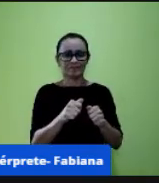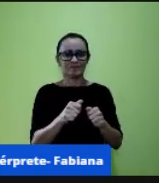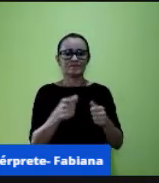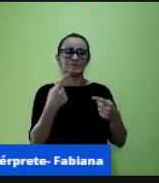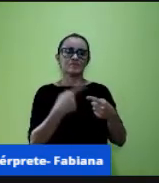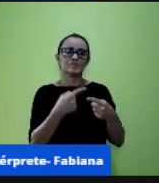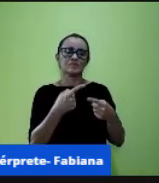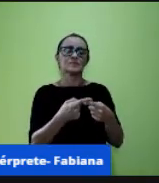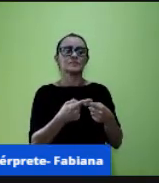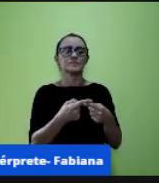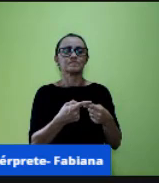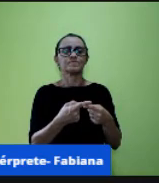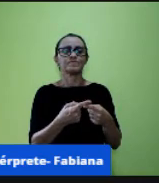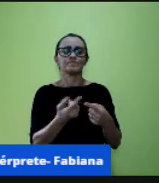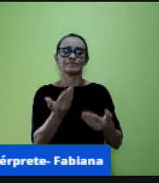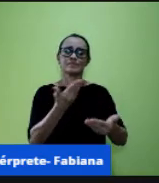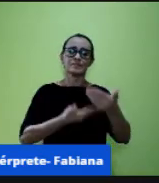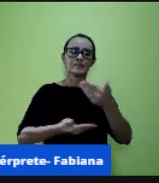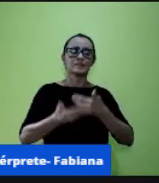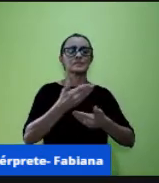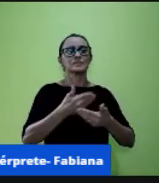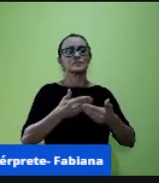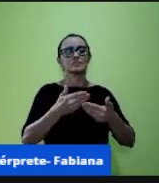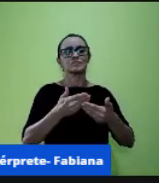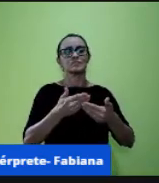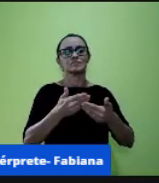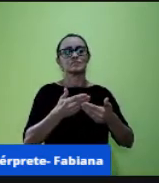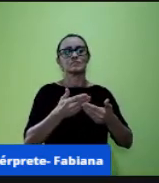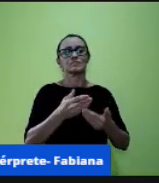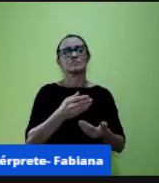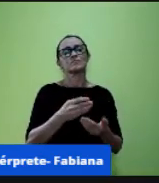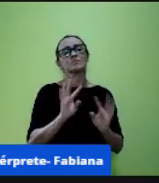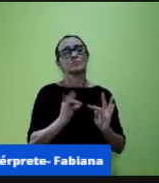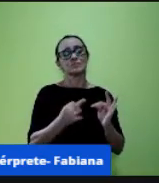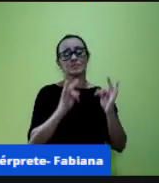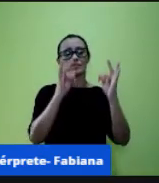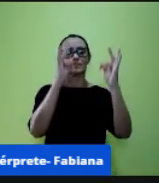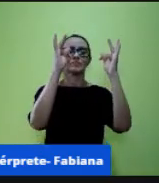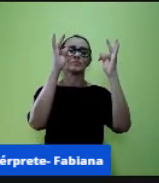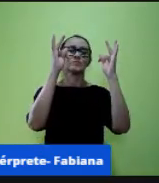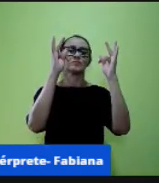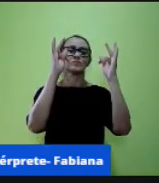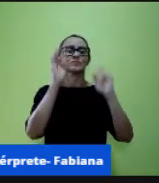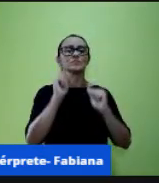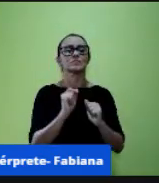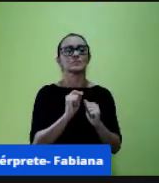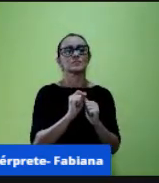ser humano com as TIC gera